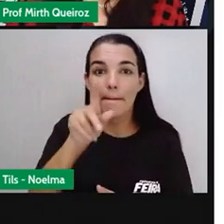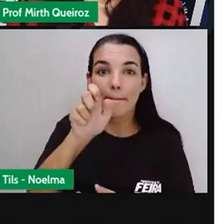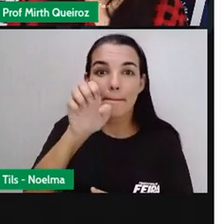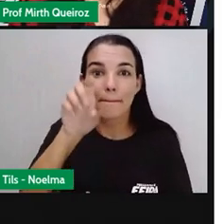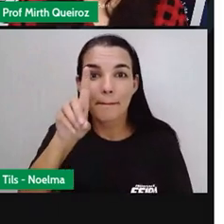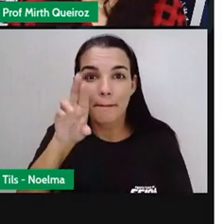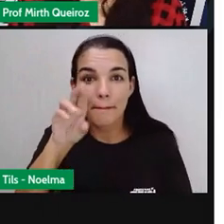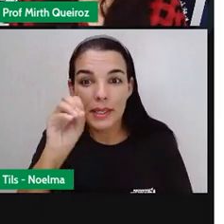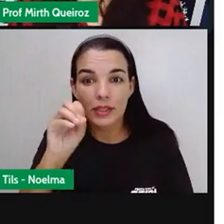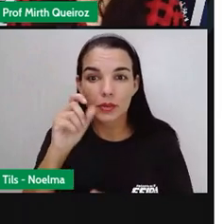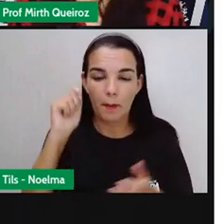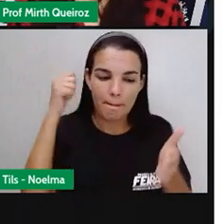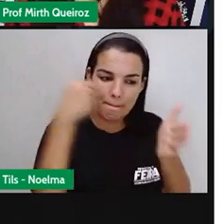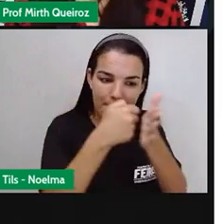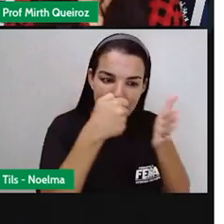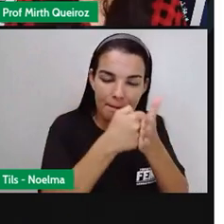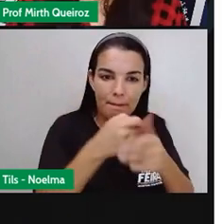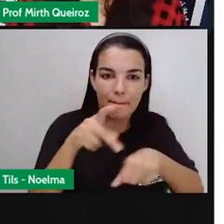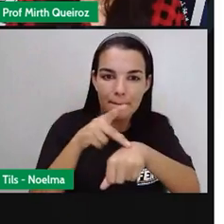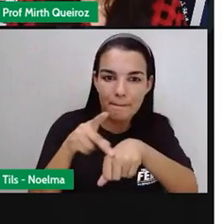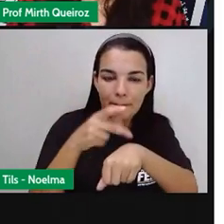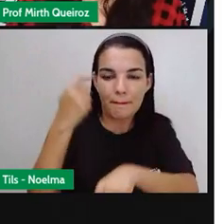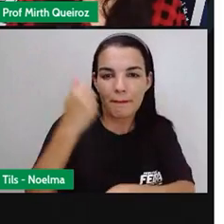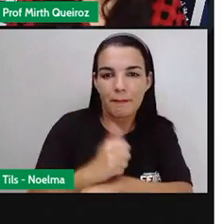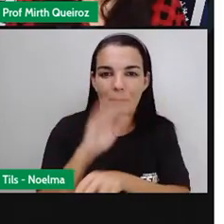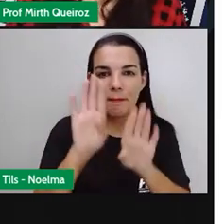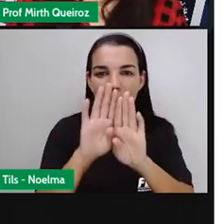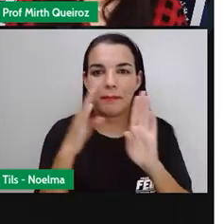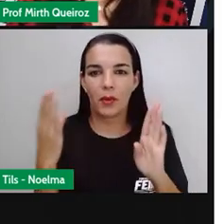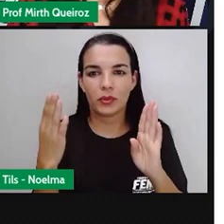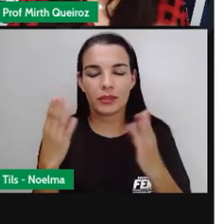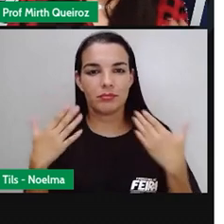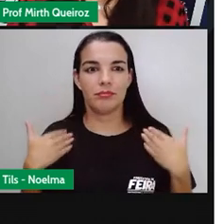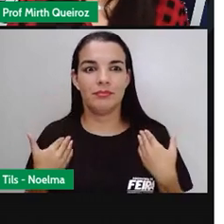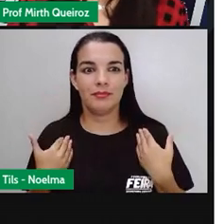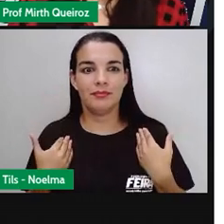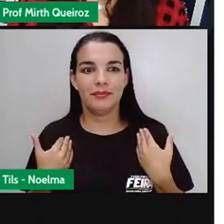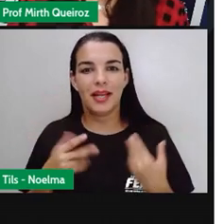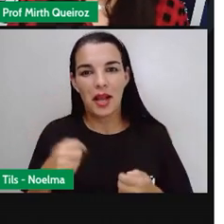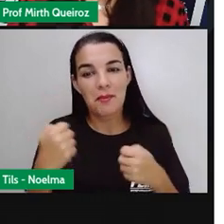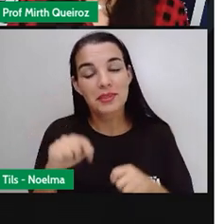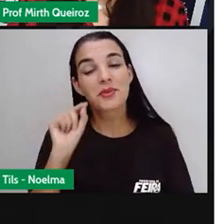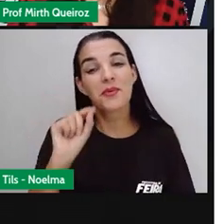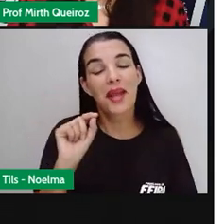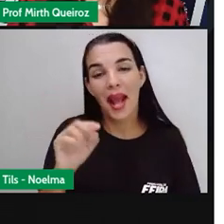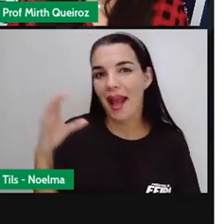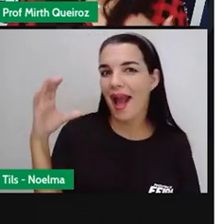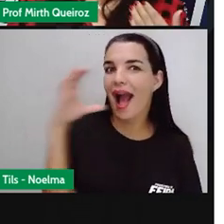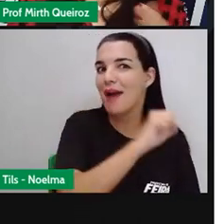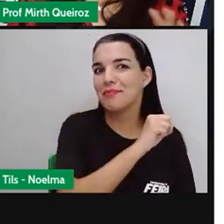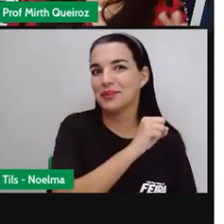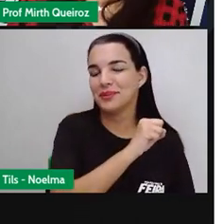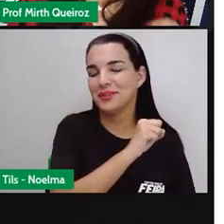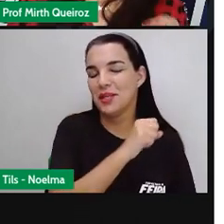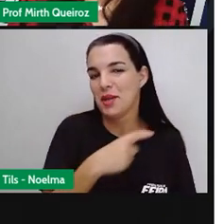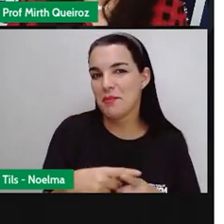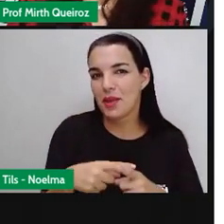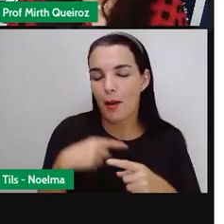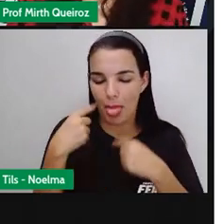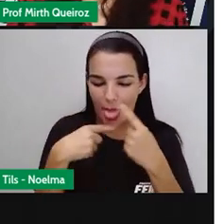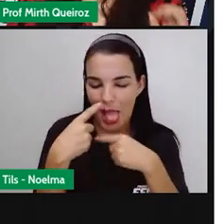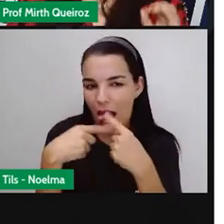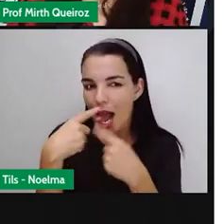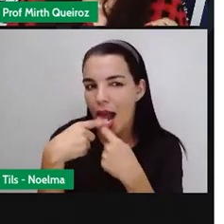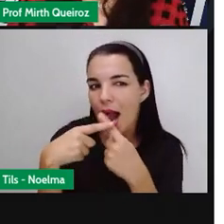Pedro pregou um prego na porta preta. O que é interessante é que vocês falem essas travas-línguas bem rapidinho,